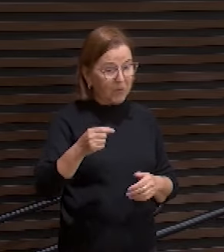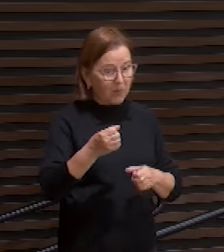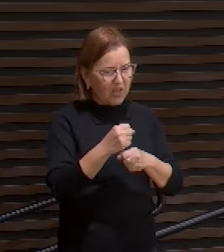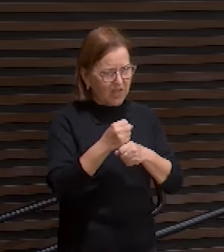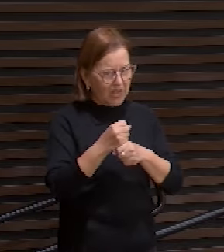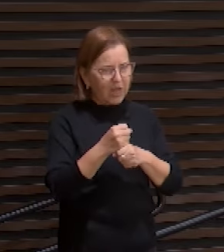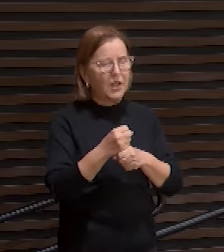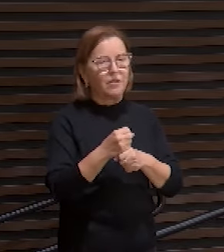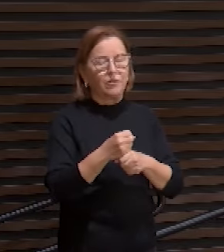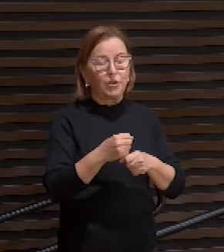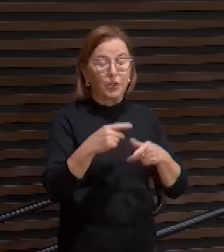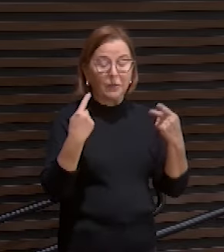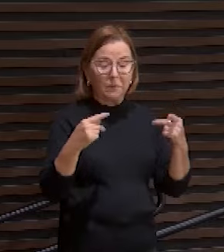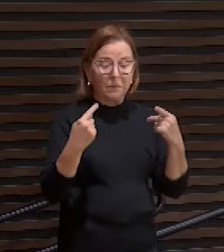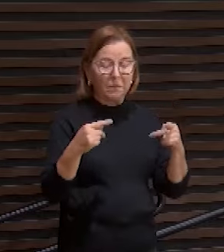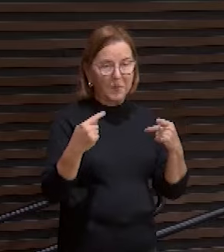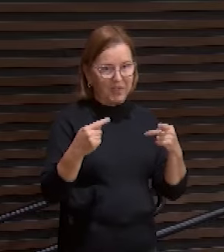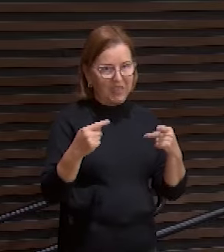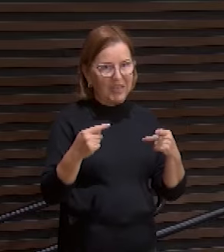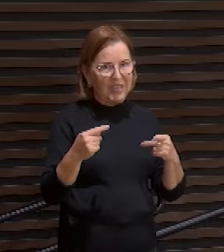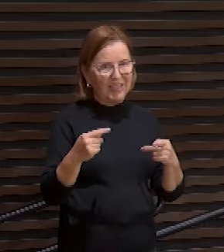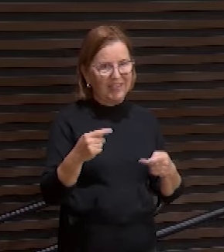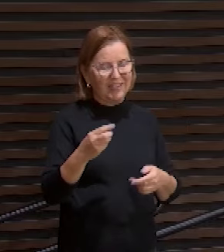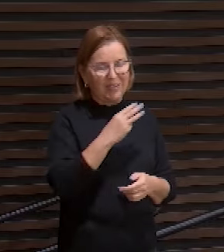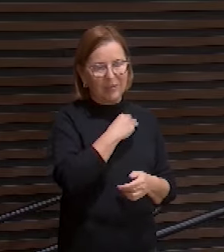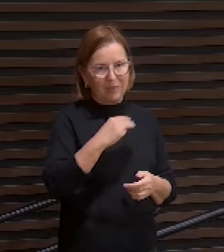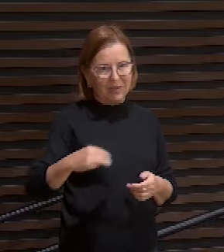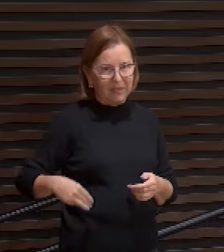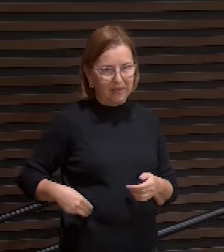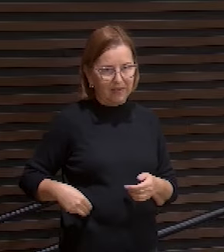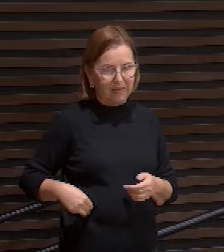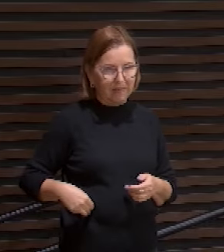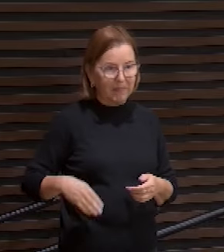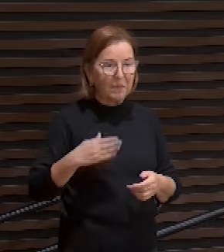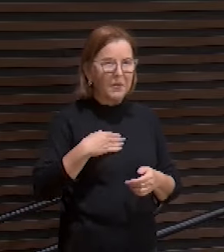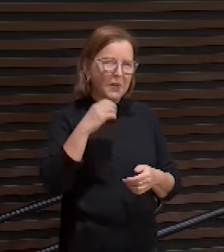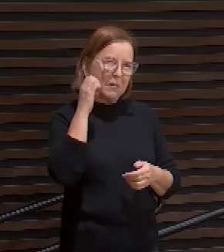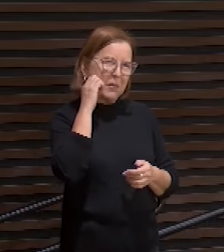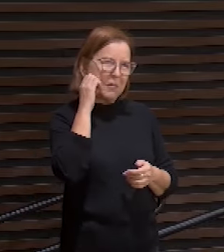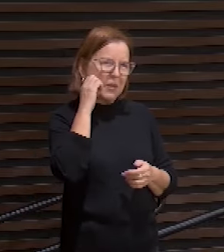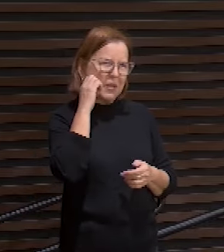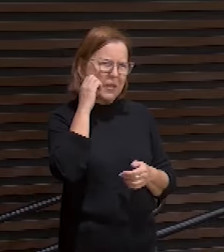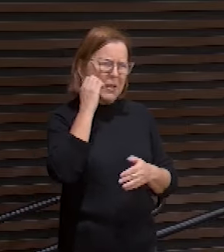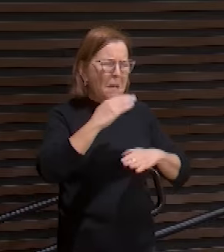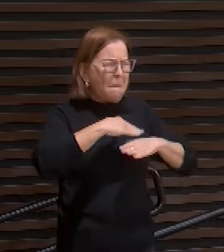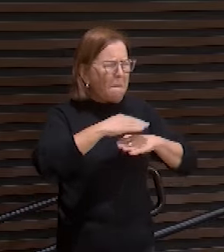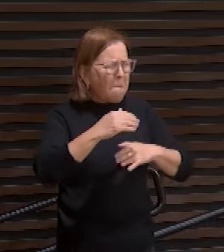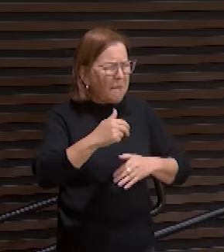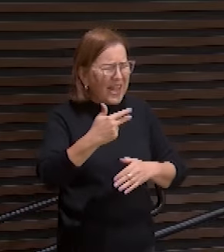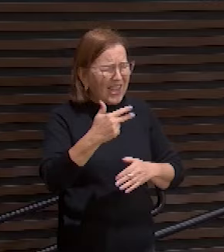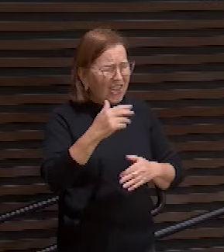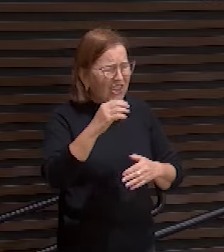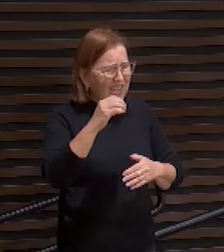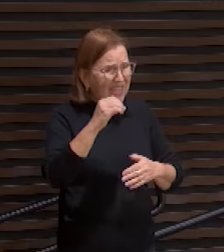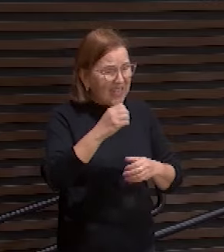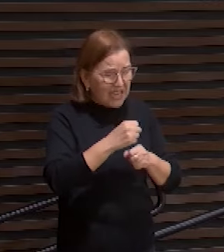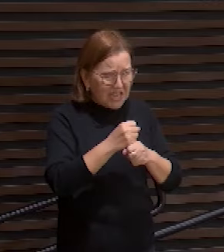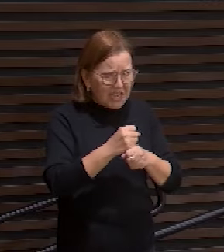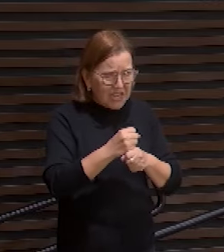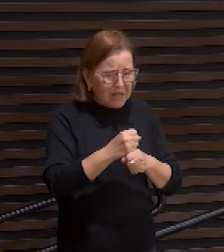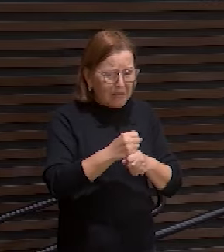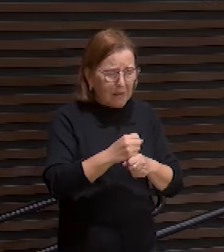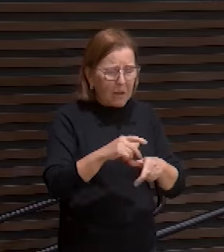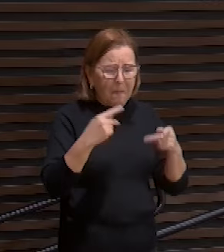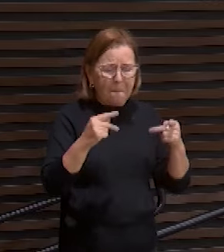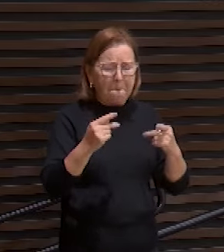assim, eu não criei. Eu tive a minha mãe, durante mais de 30 anos, falando para mim, deste